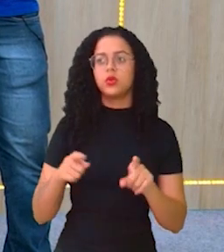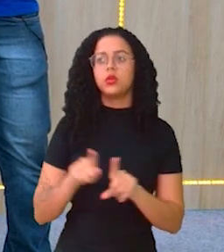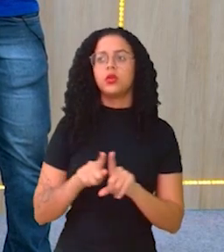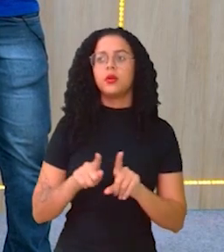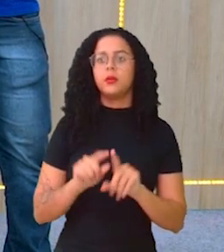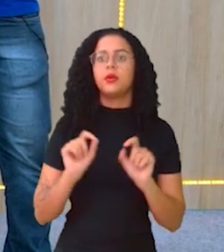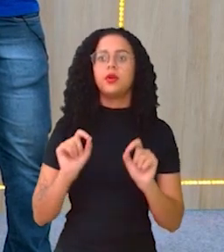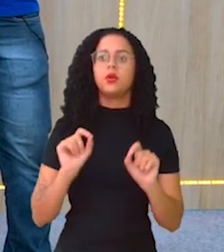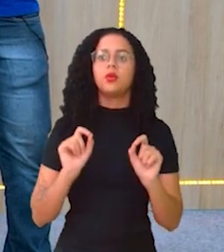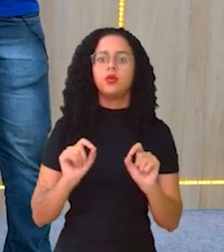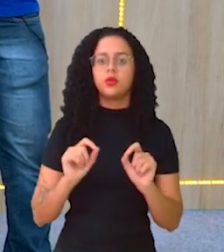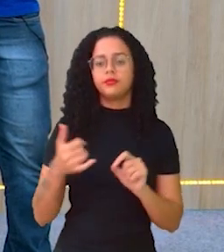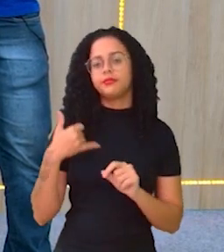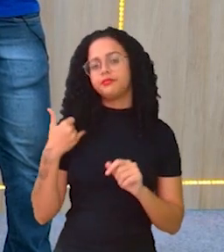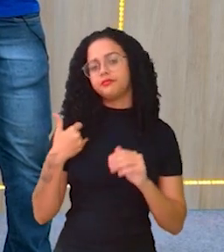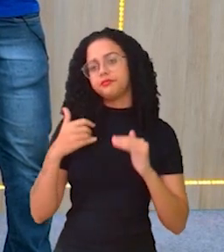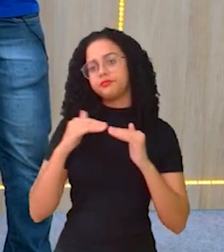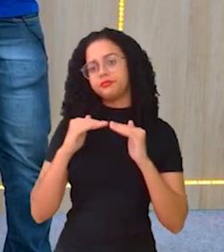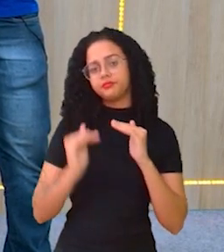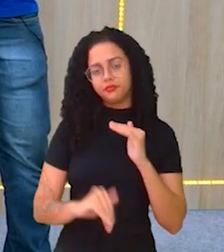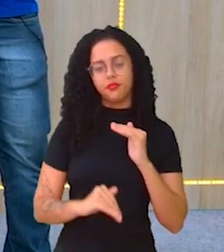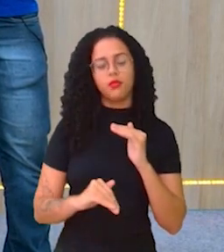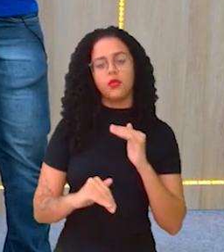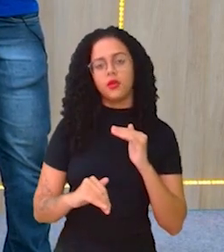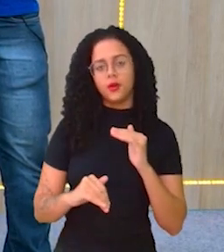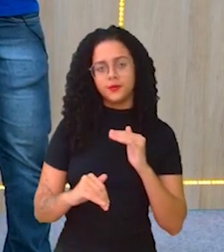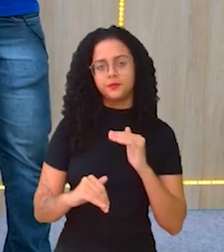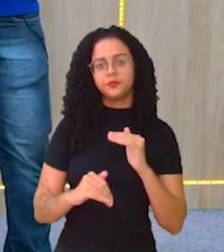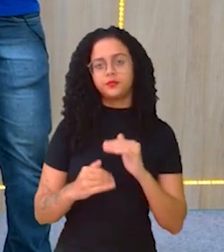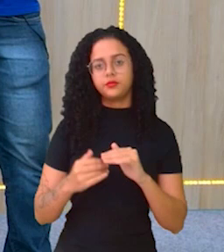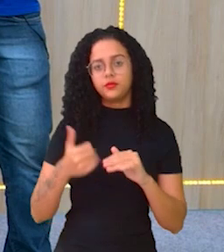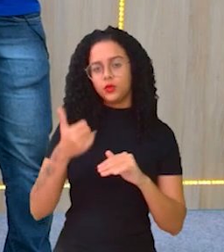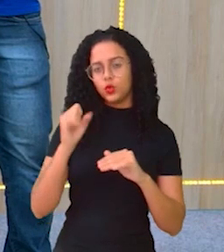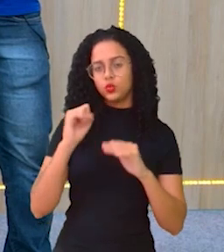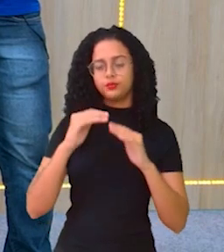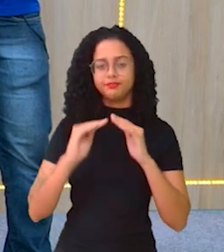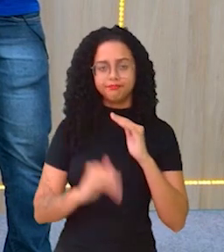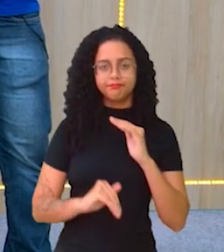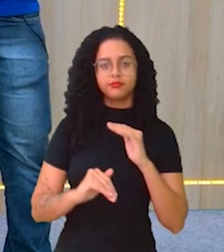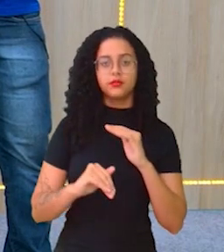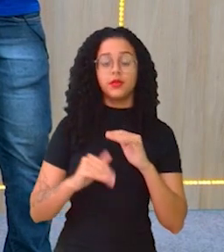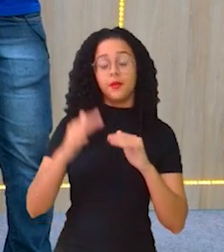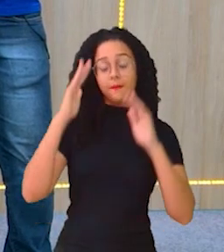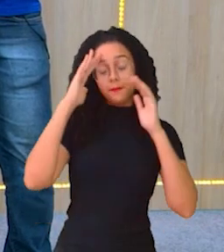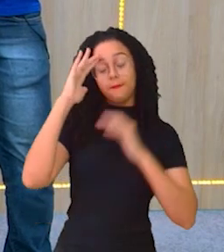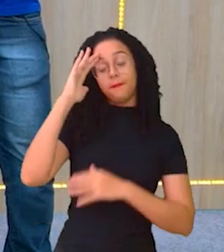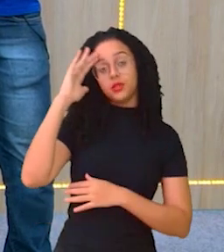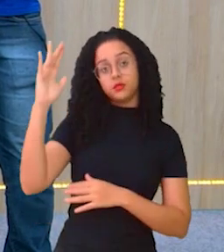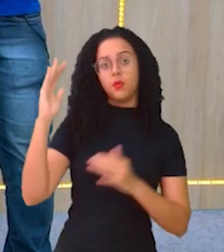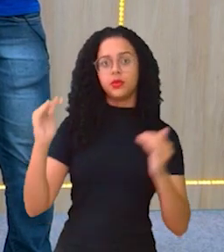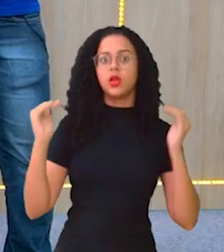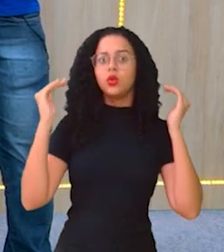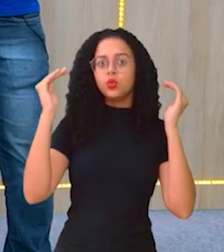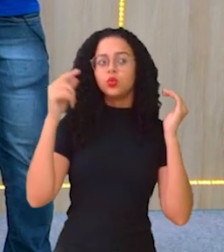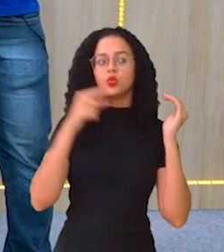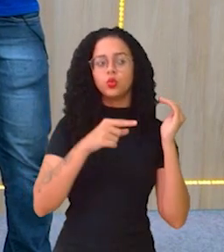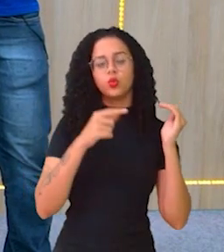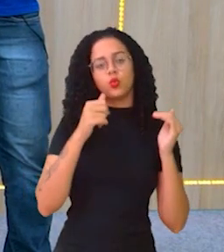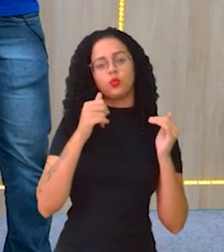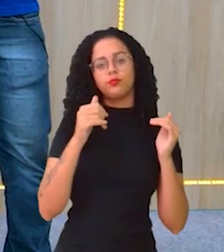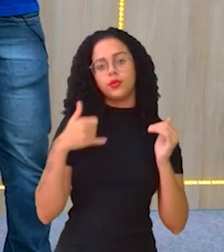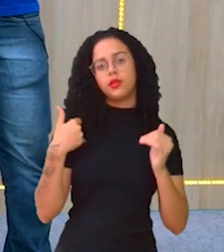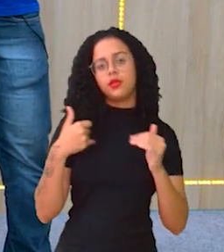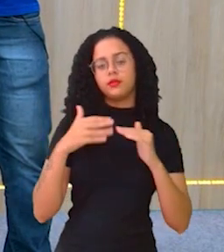menores de idade, né, minha gente? Então, principalmente de adulto com menor. Então, muitas vezes, né, a gente